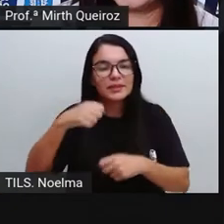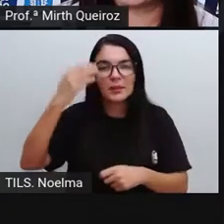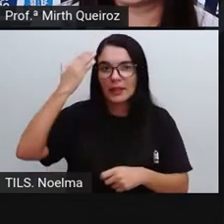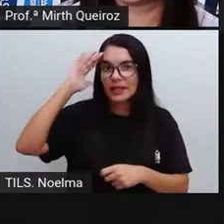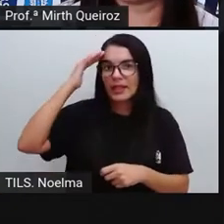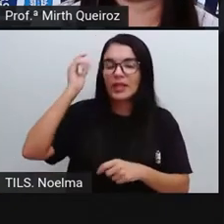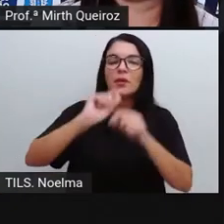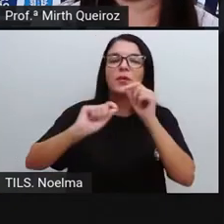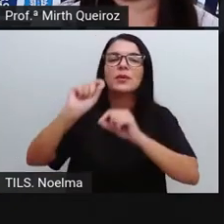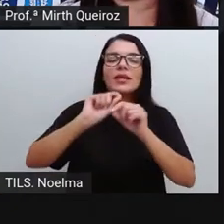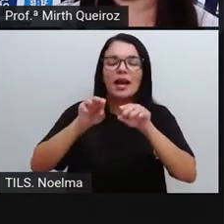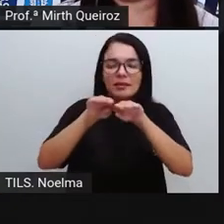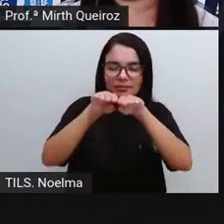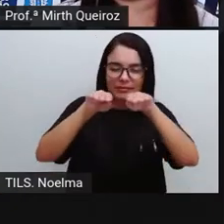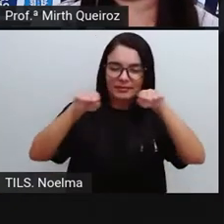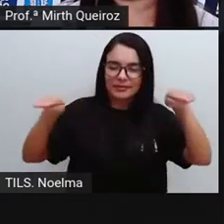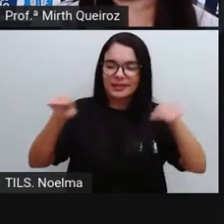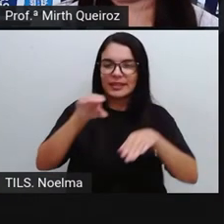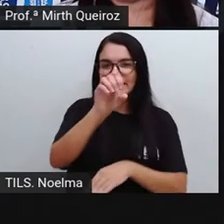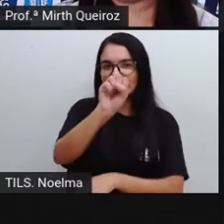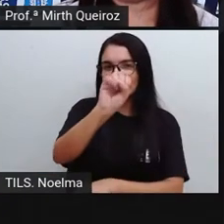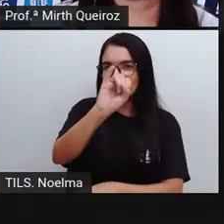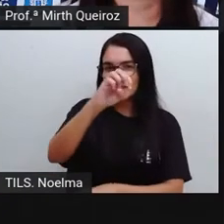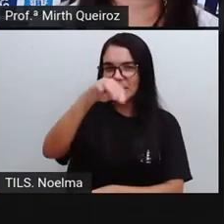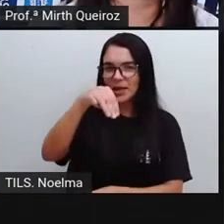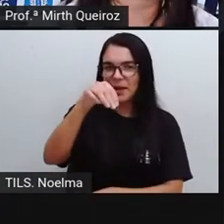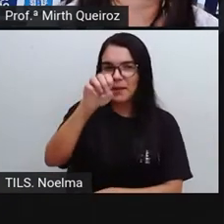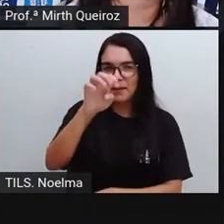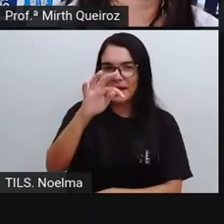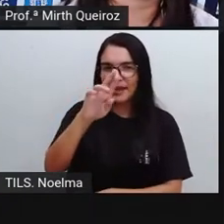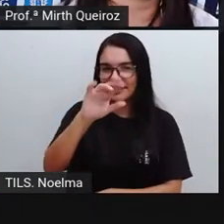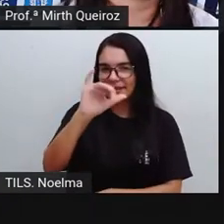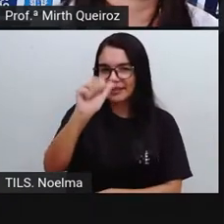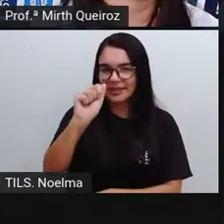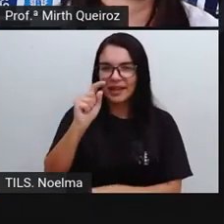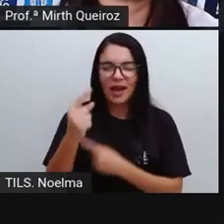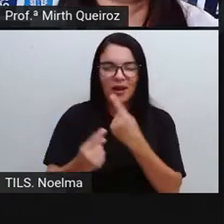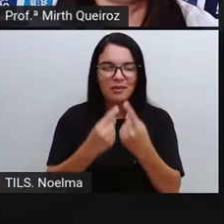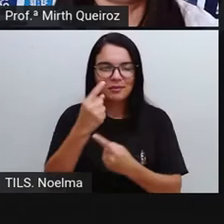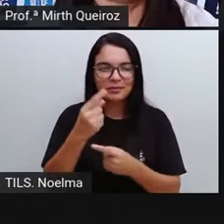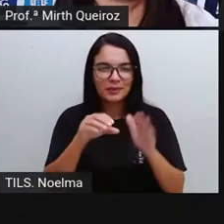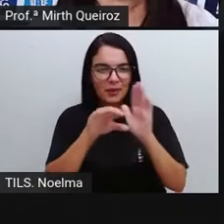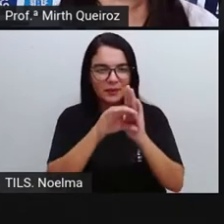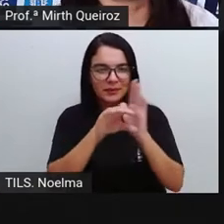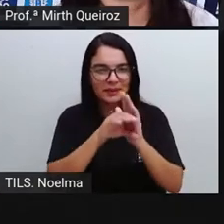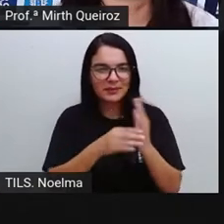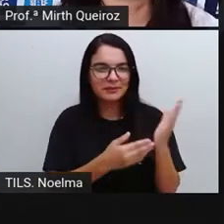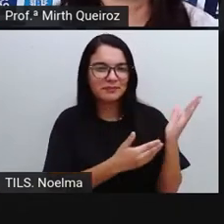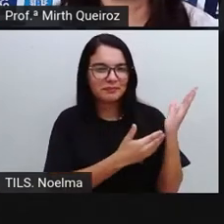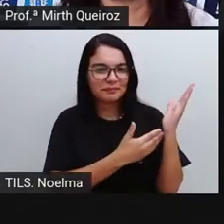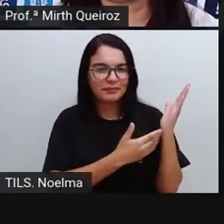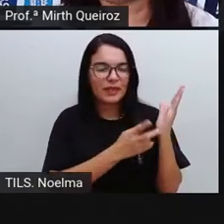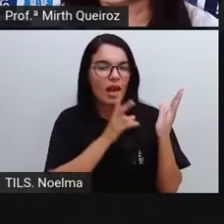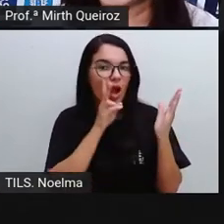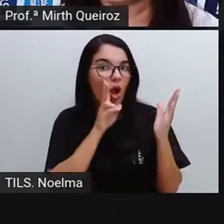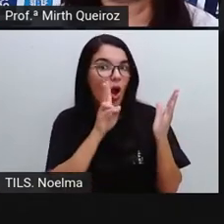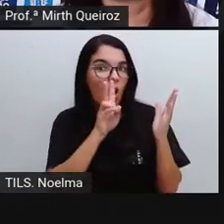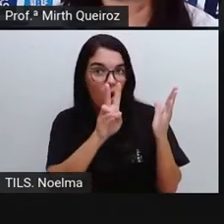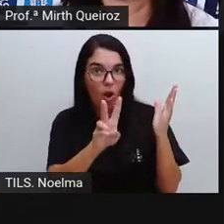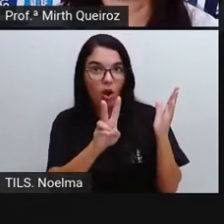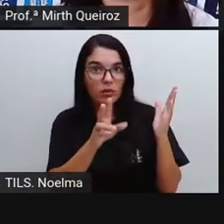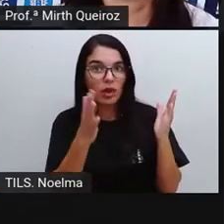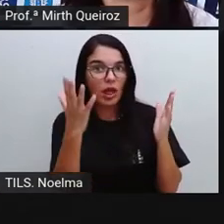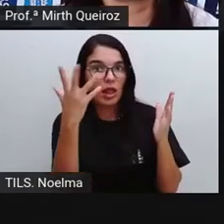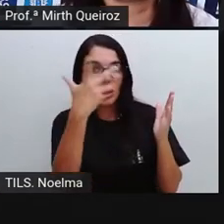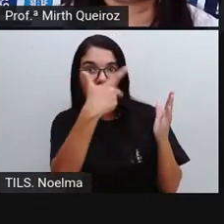simetria. Por isso, faz-se necessário a gente estudar alguns conceitos matemáticos. Observe este lindo mosaico